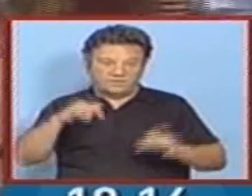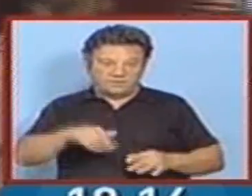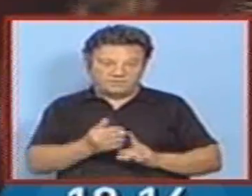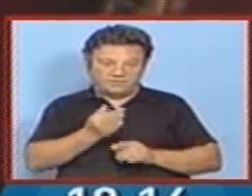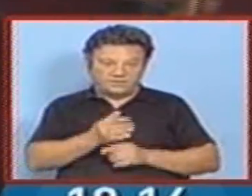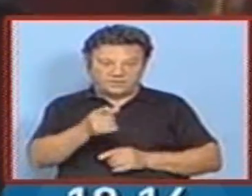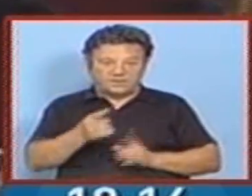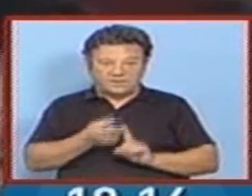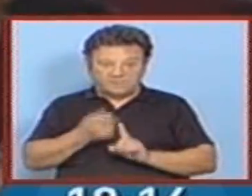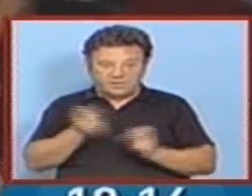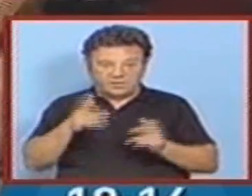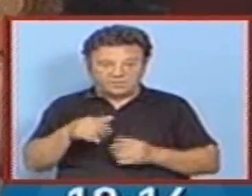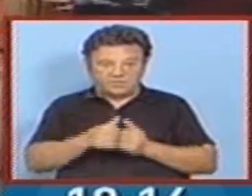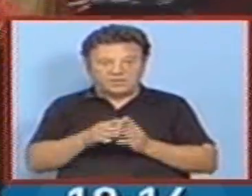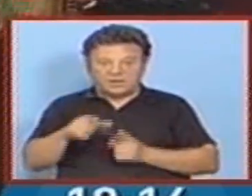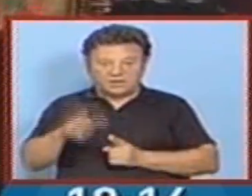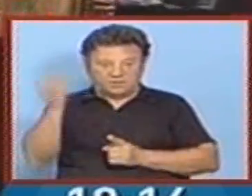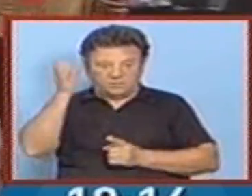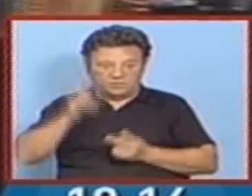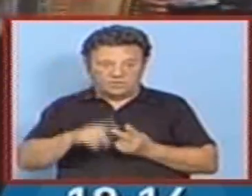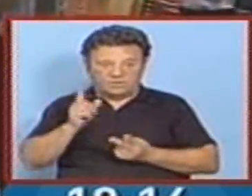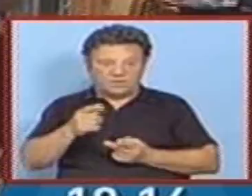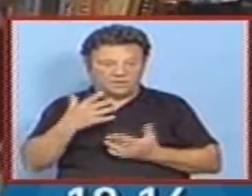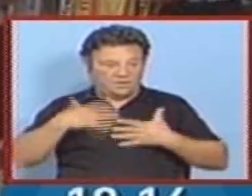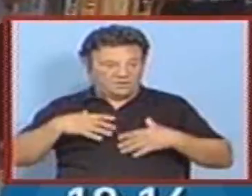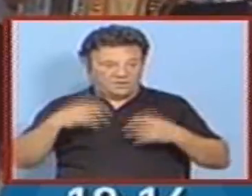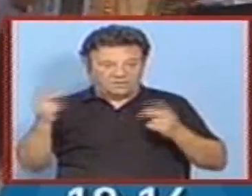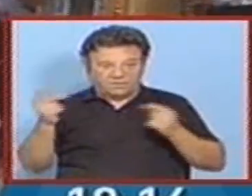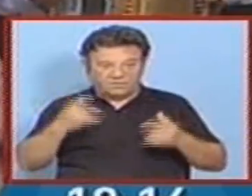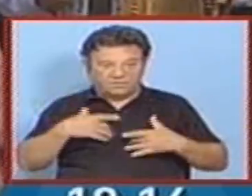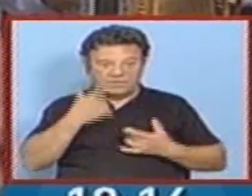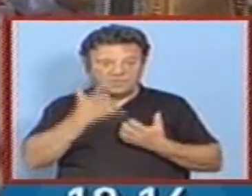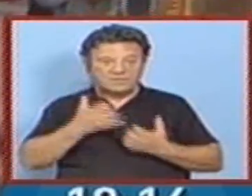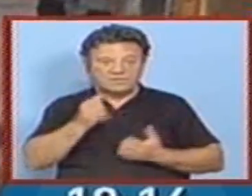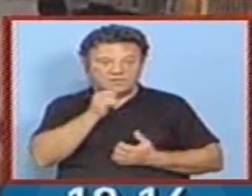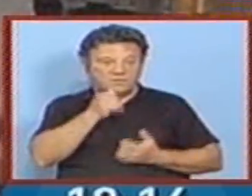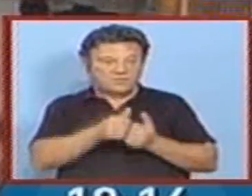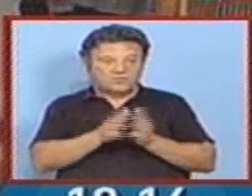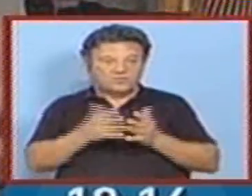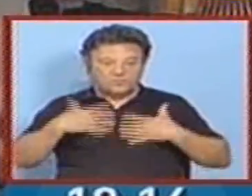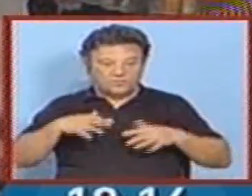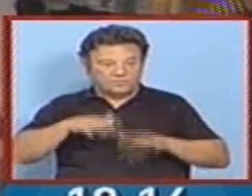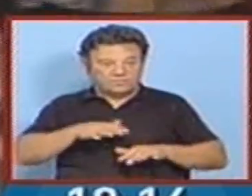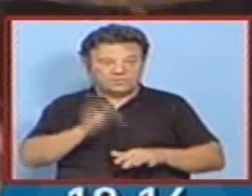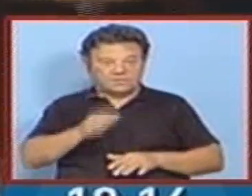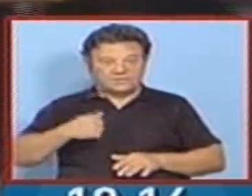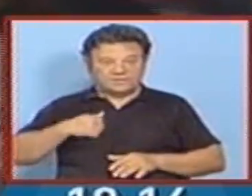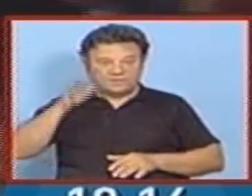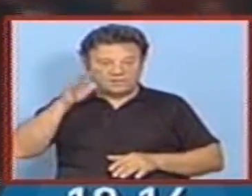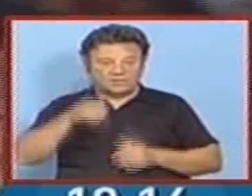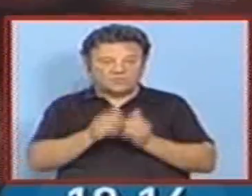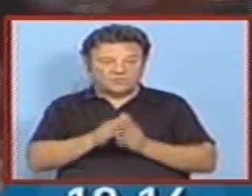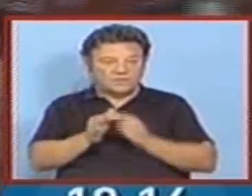etnografia, destaco essencialmente o cortejo etnográfico de sábado à tarde, onde as freguesias representam o que têm de melhor,